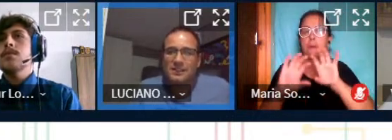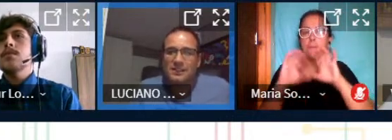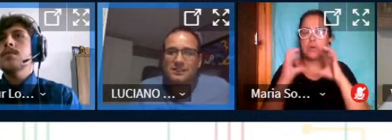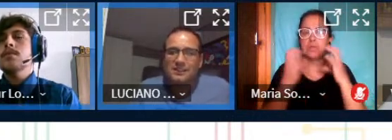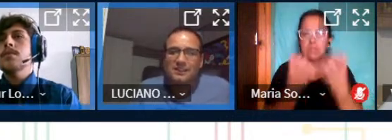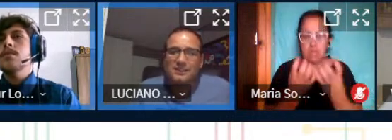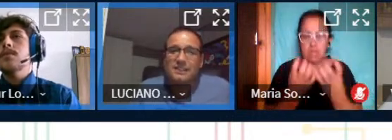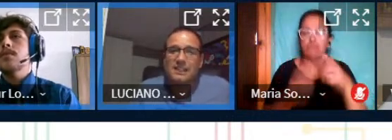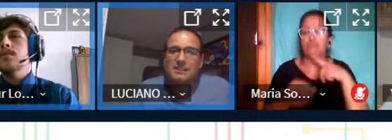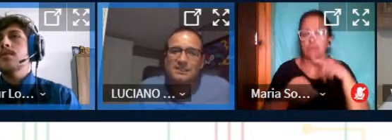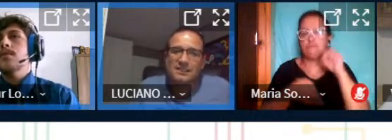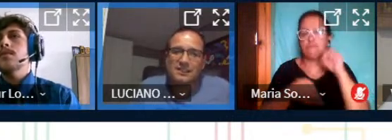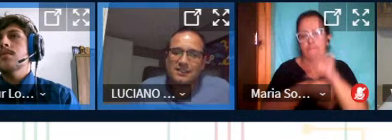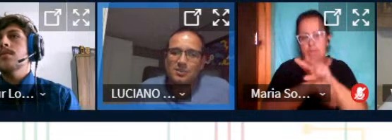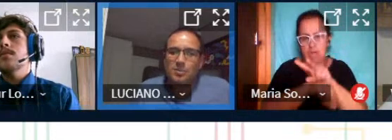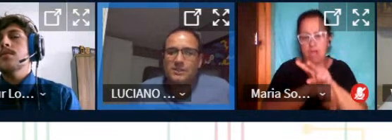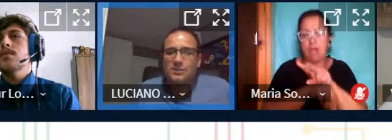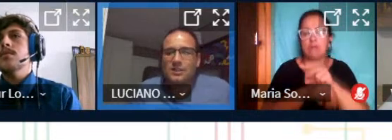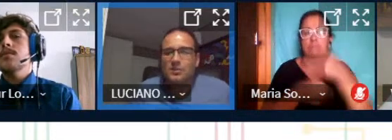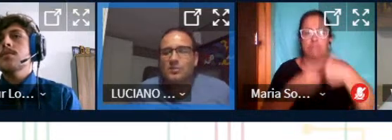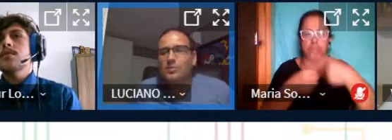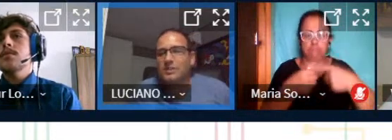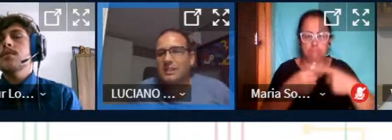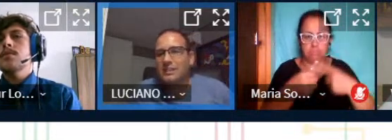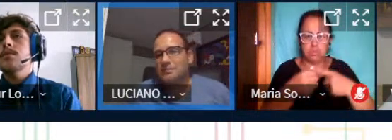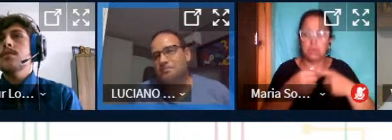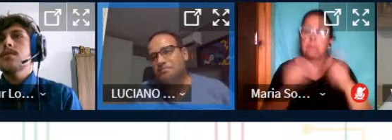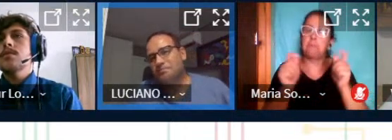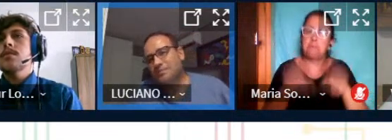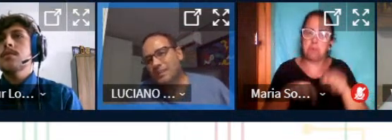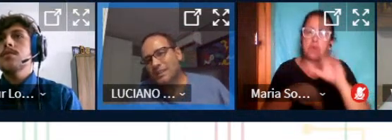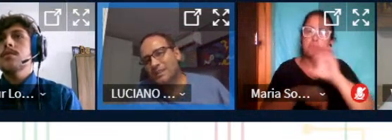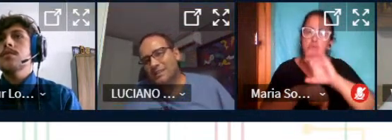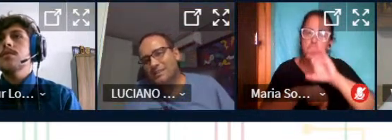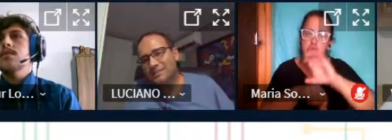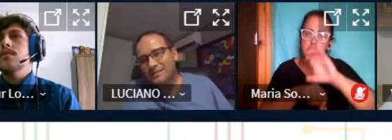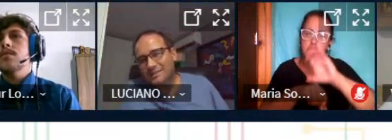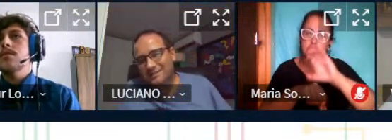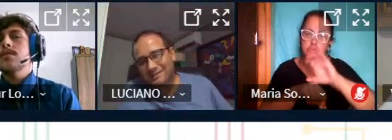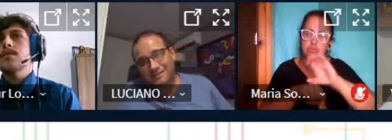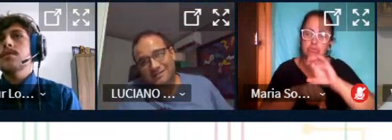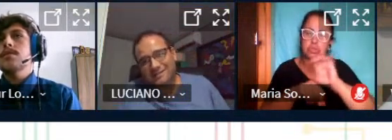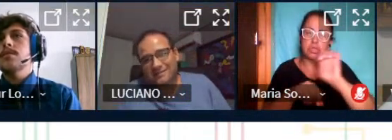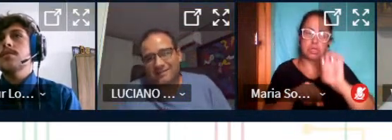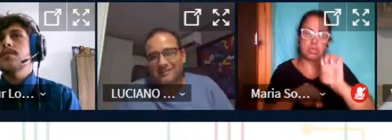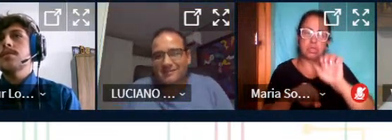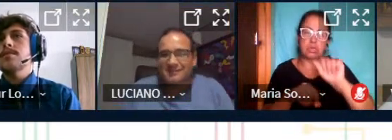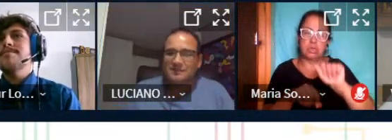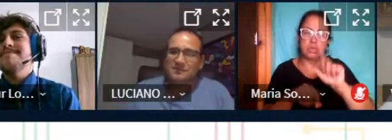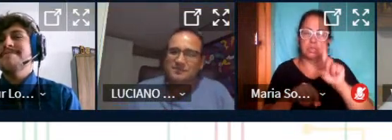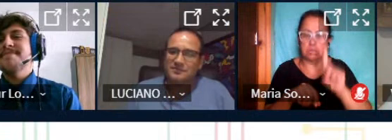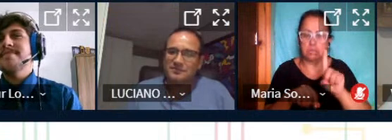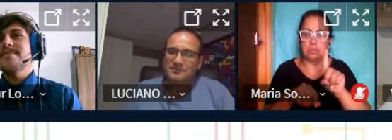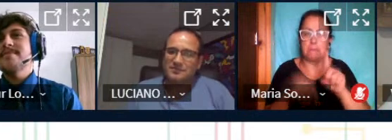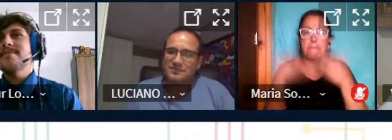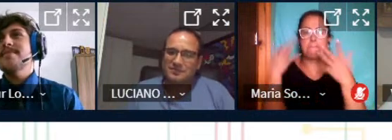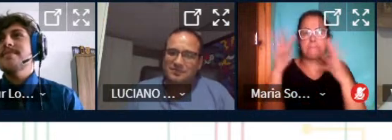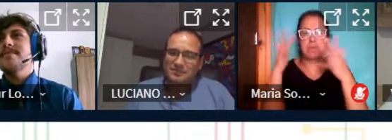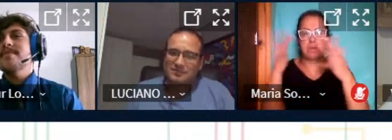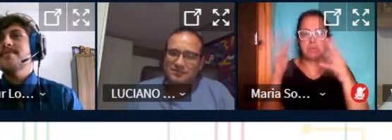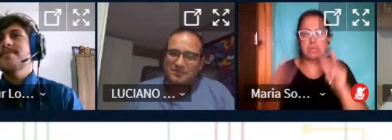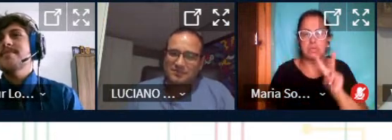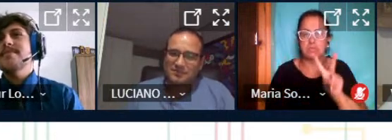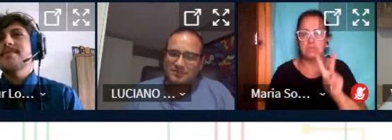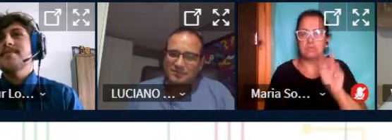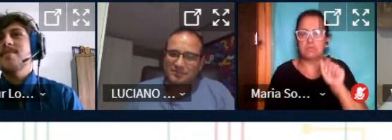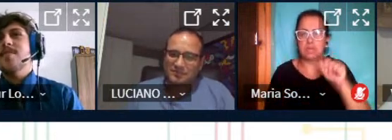e cidades então pode se tornar um curso EAD exato parabéns Vanessa parabéns